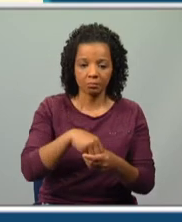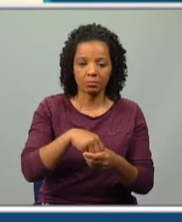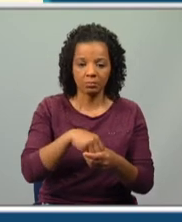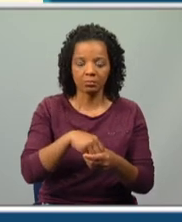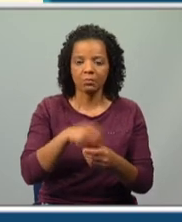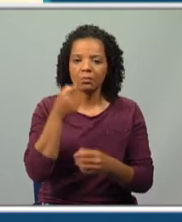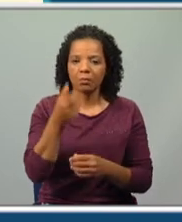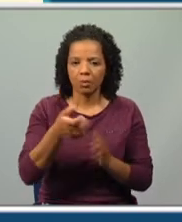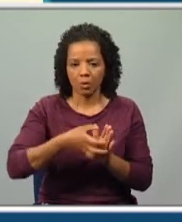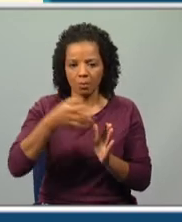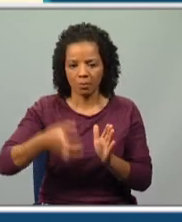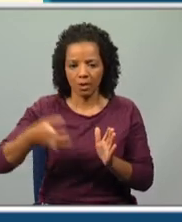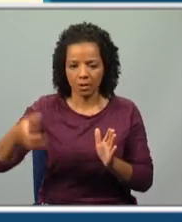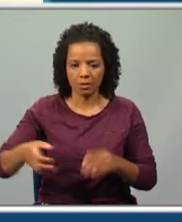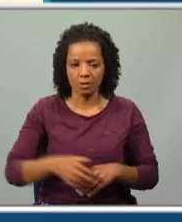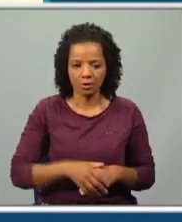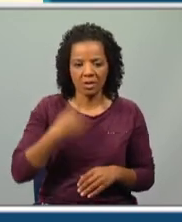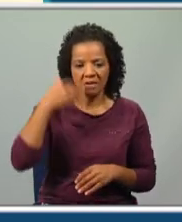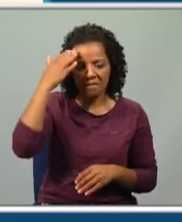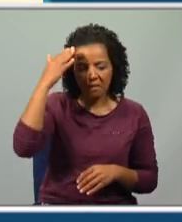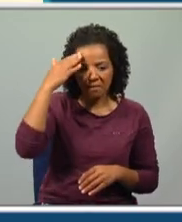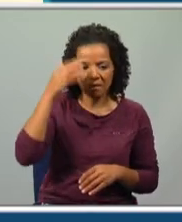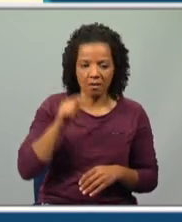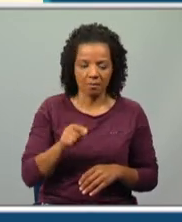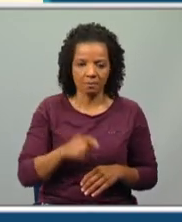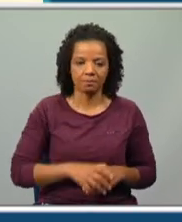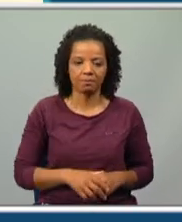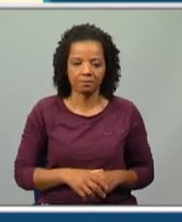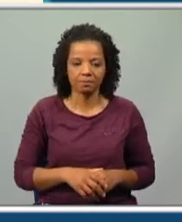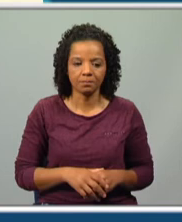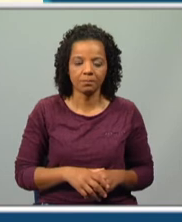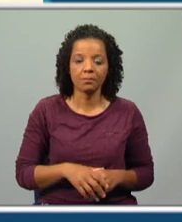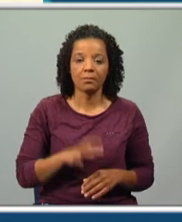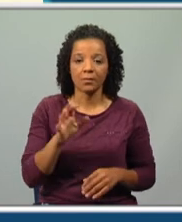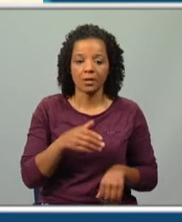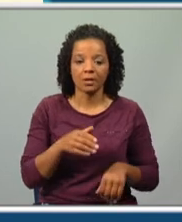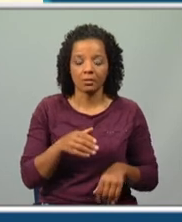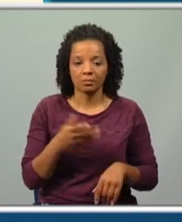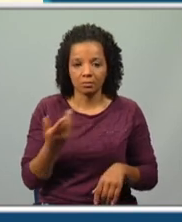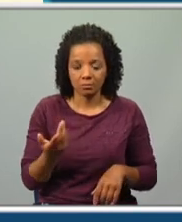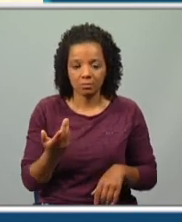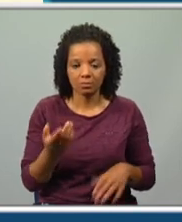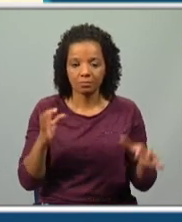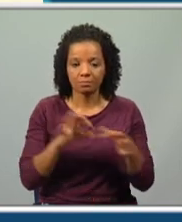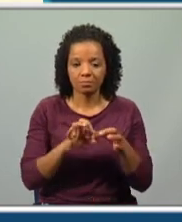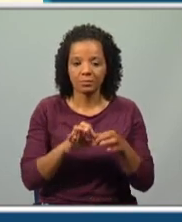personagens pouco complexas, com tendência exatamente para isso. O esquema temporal, portanto, em termos de tempo, o